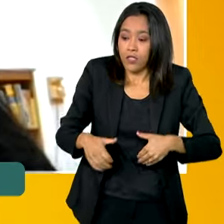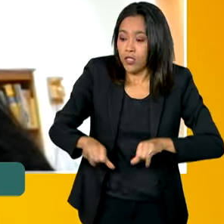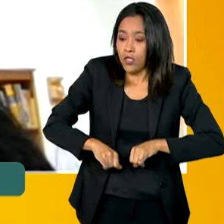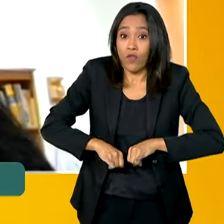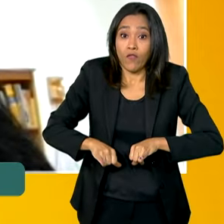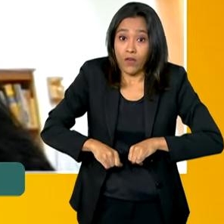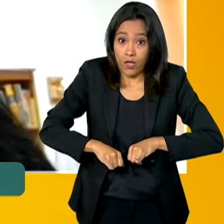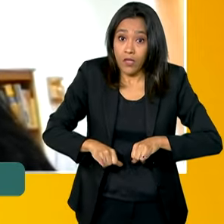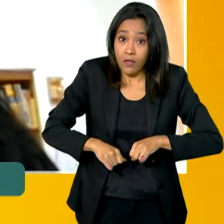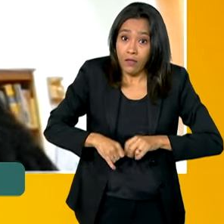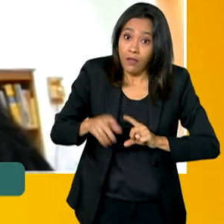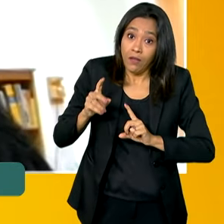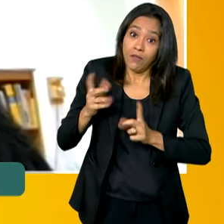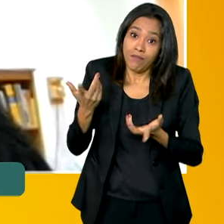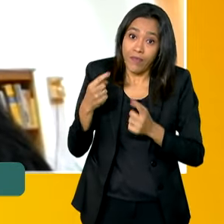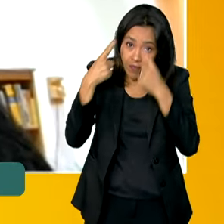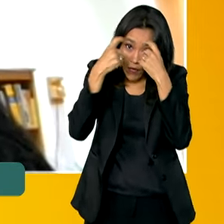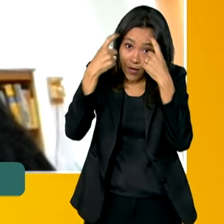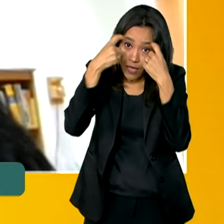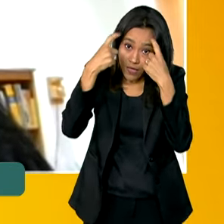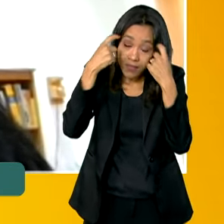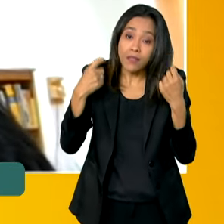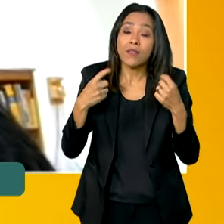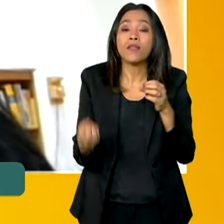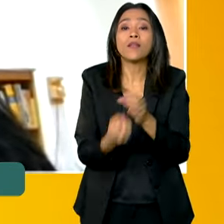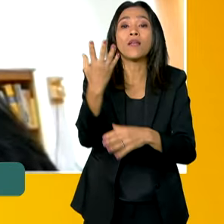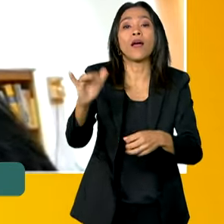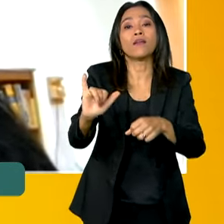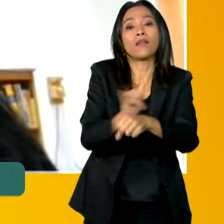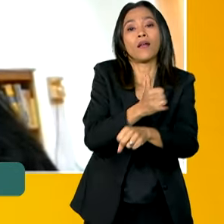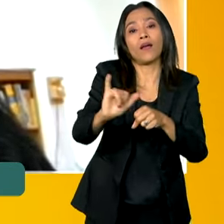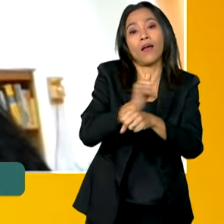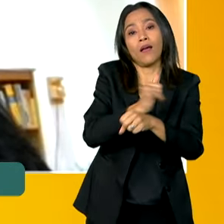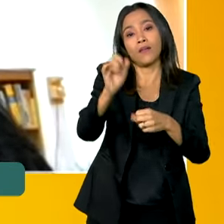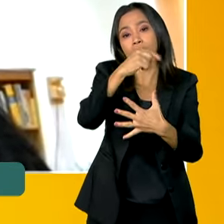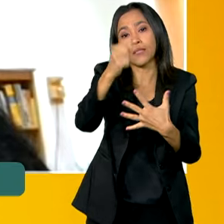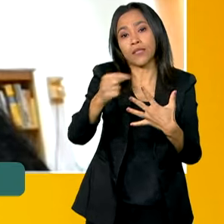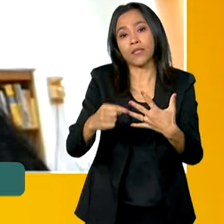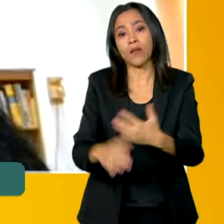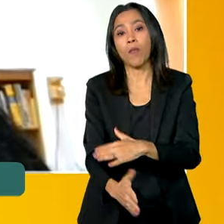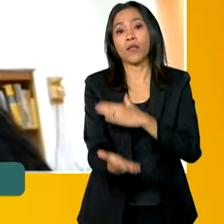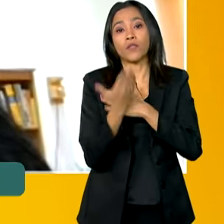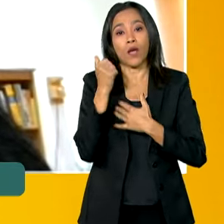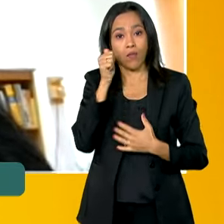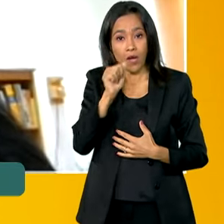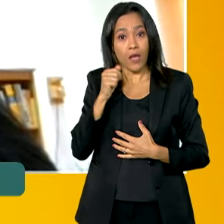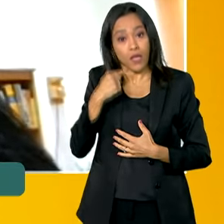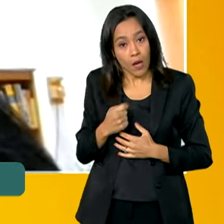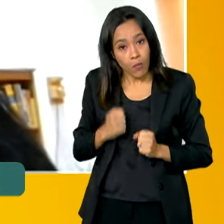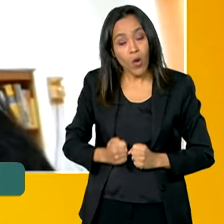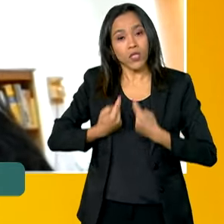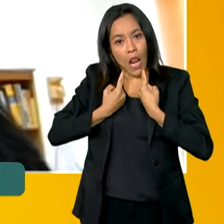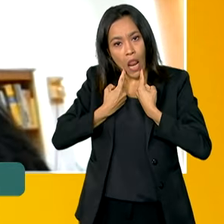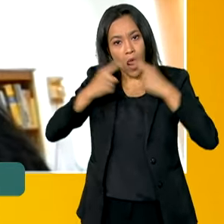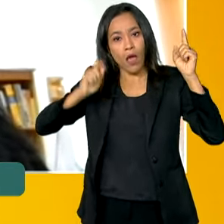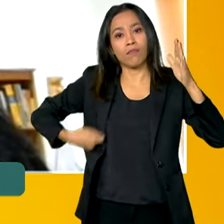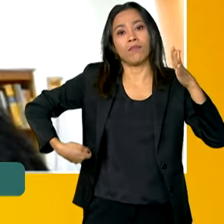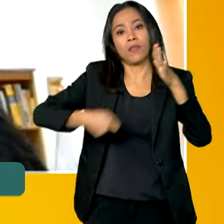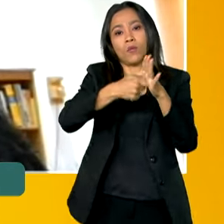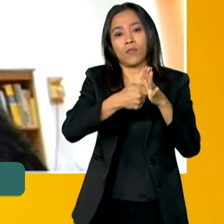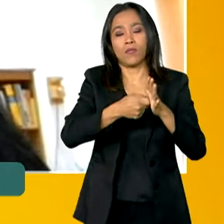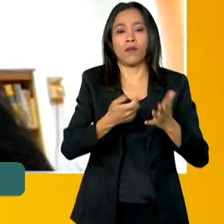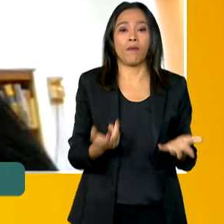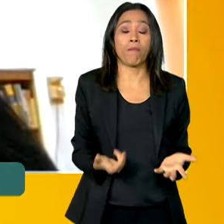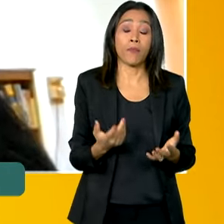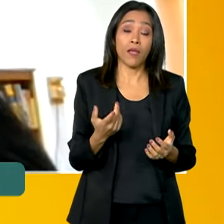isso, também a criação e o incentivo de mecanismos para que essas violências possam ser denunciadas. Considerando aí que